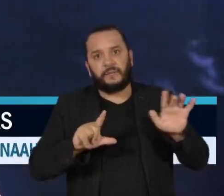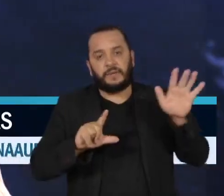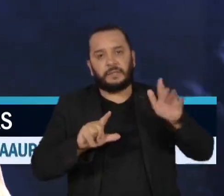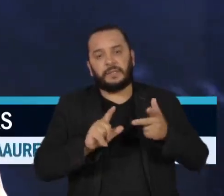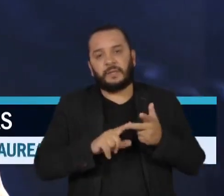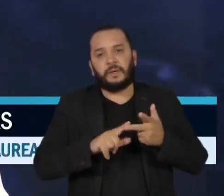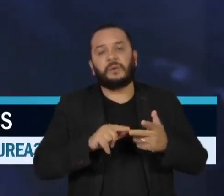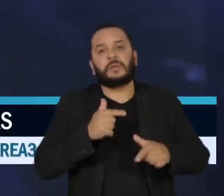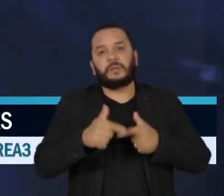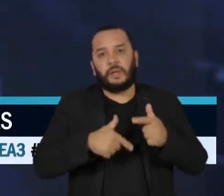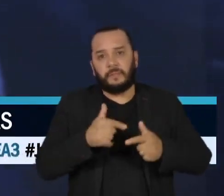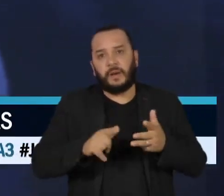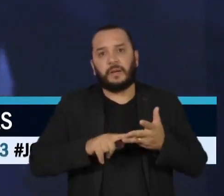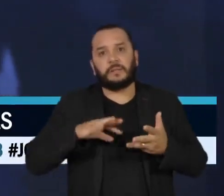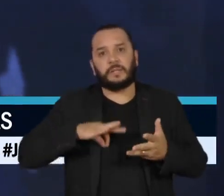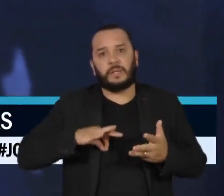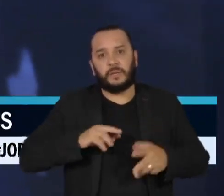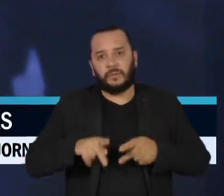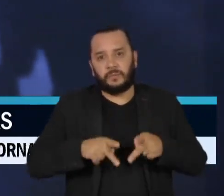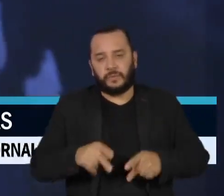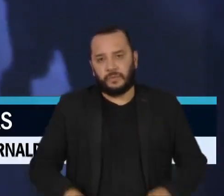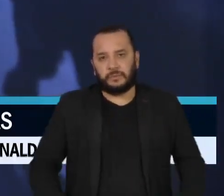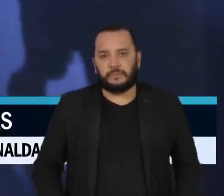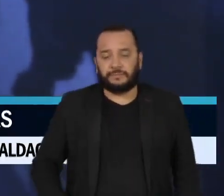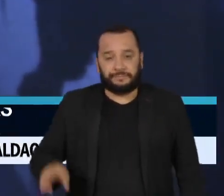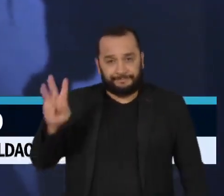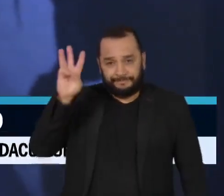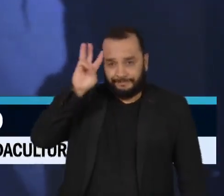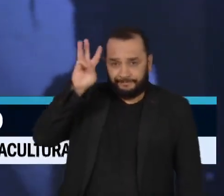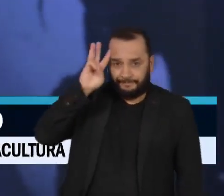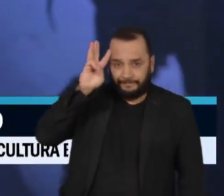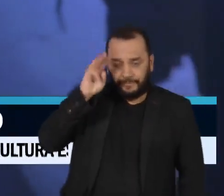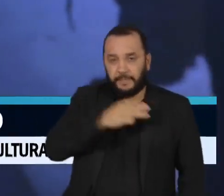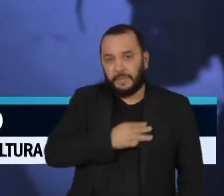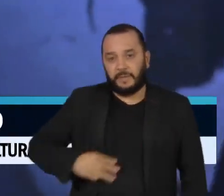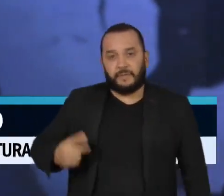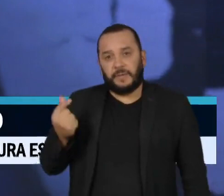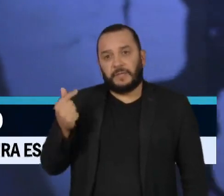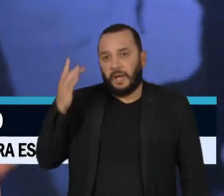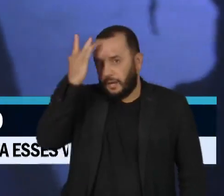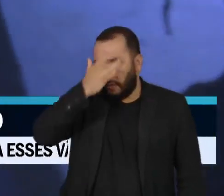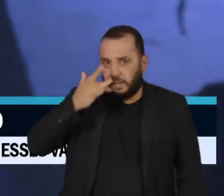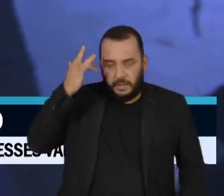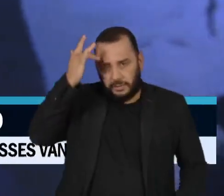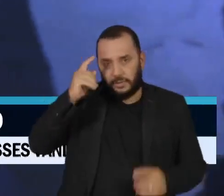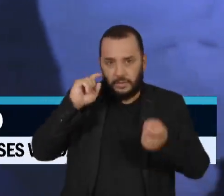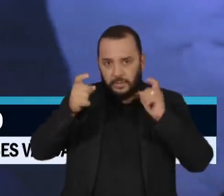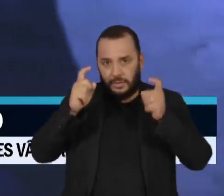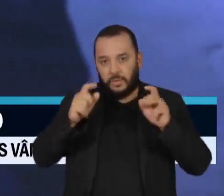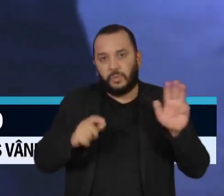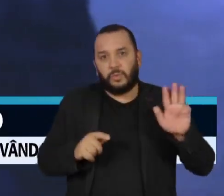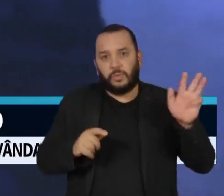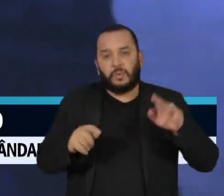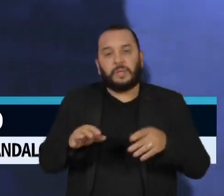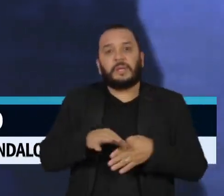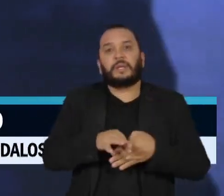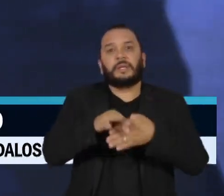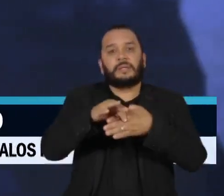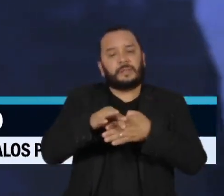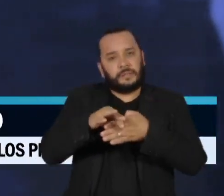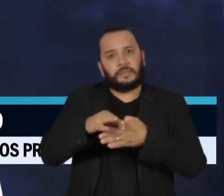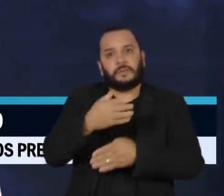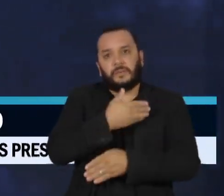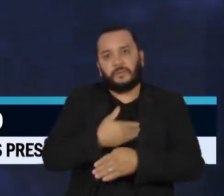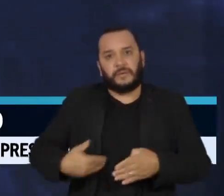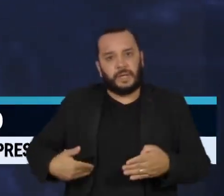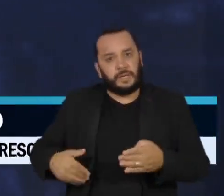E nesta terça-feira, o ministro da Fazenda, Fernando Haddad, se reuniu com o presidente Lula, lideranças do governo e outros ministros para